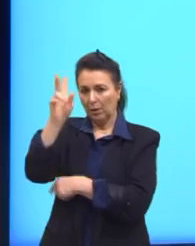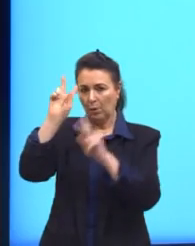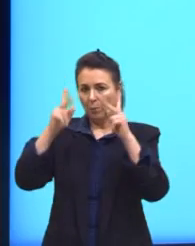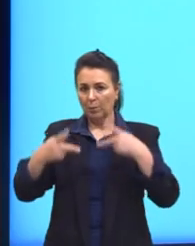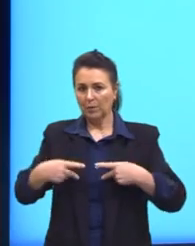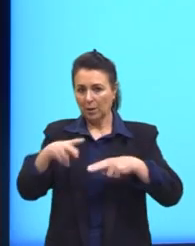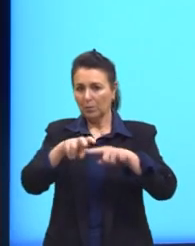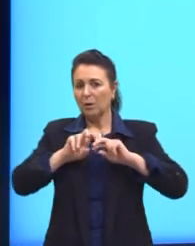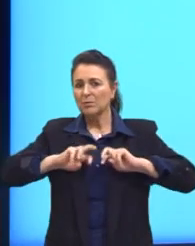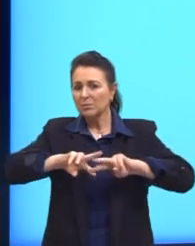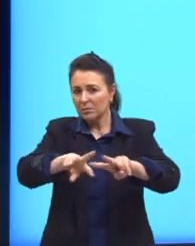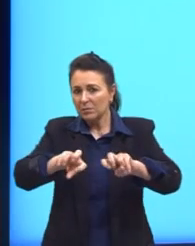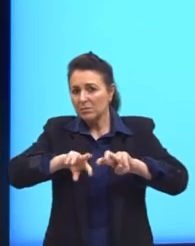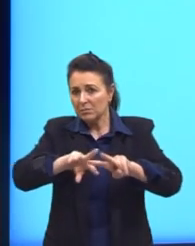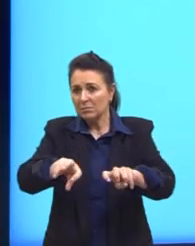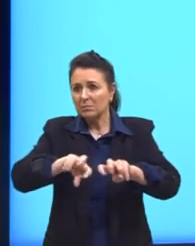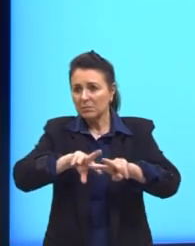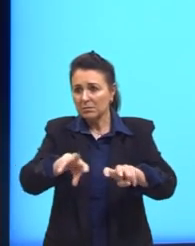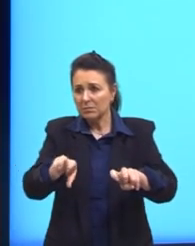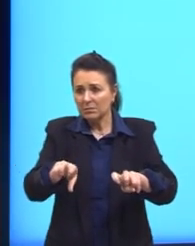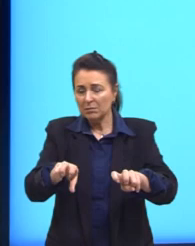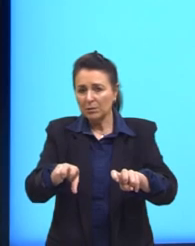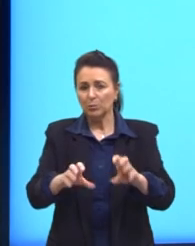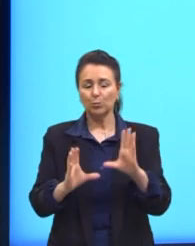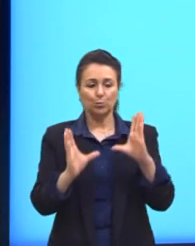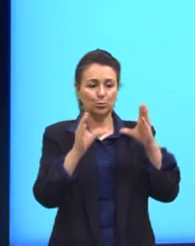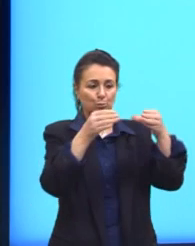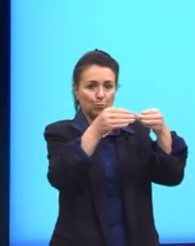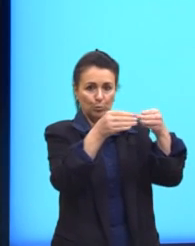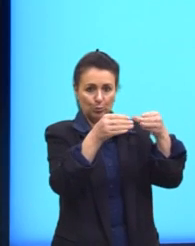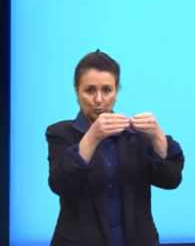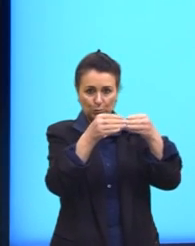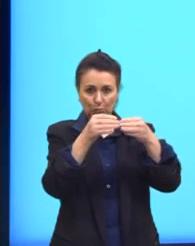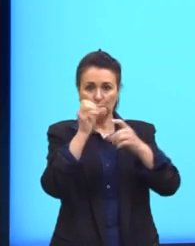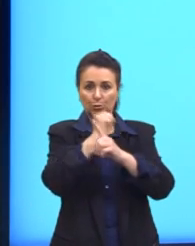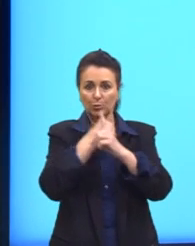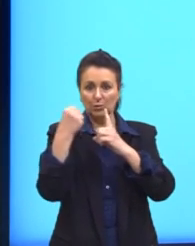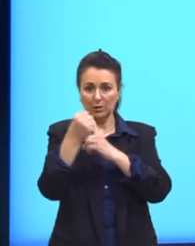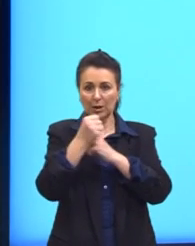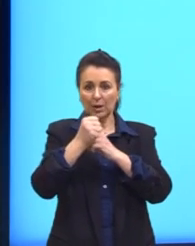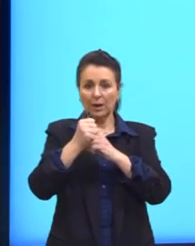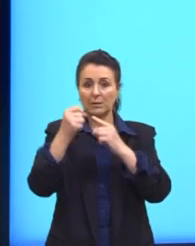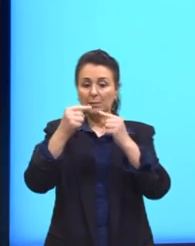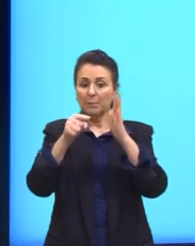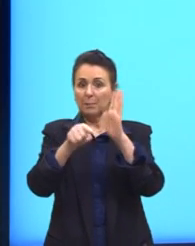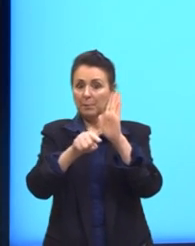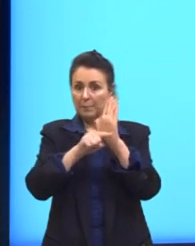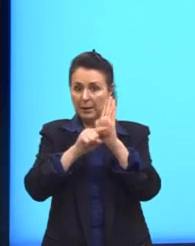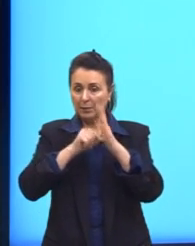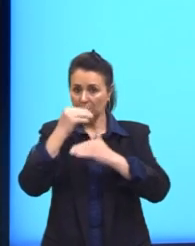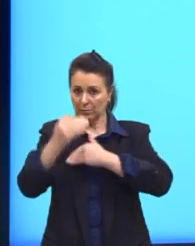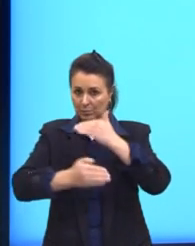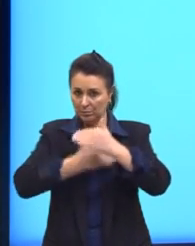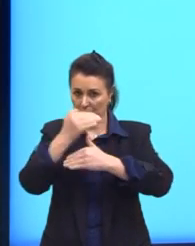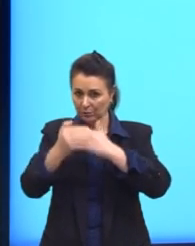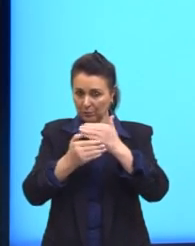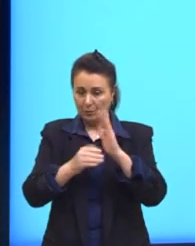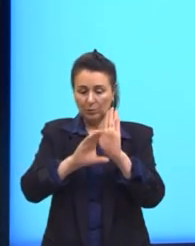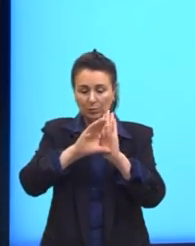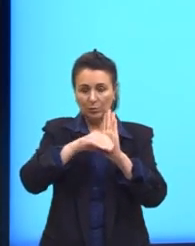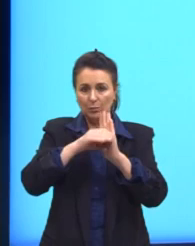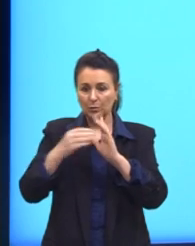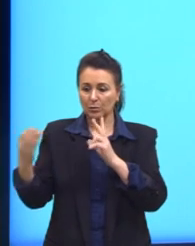de estamentos menos desenvolvidos. Letra B. Em um conceito de